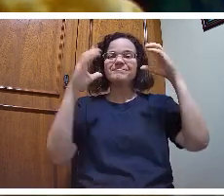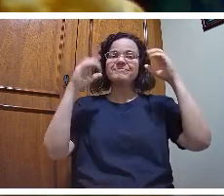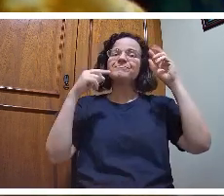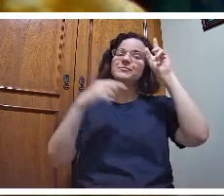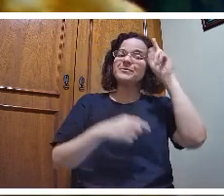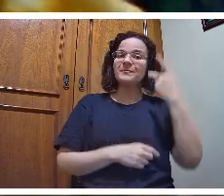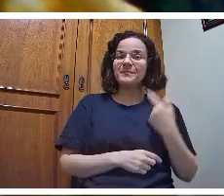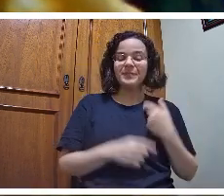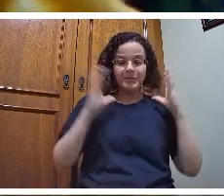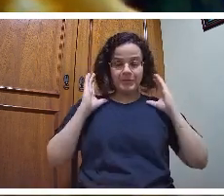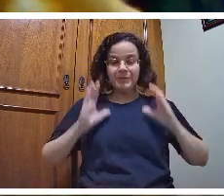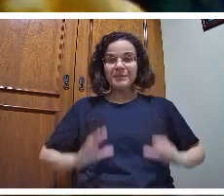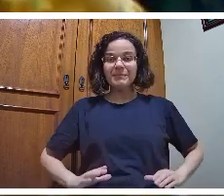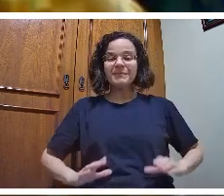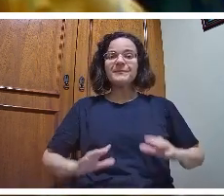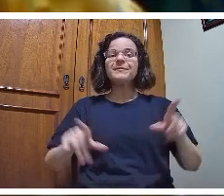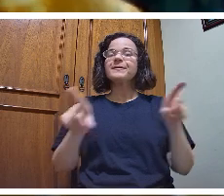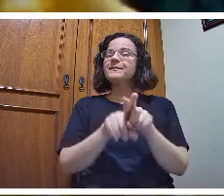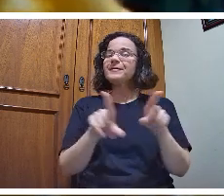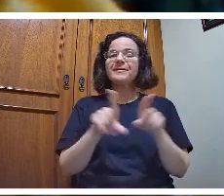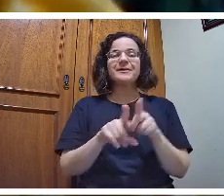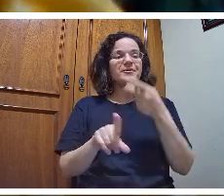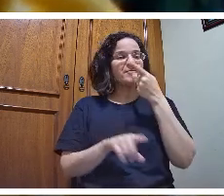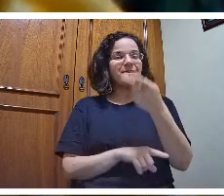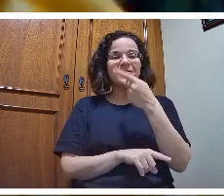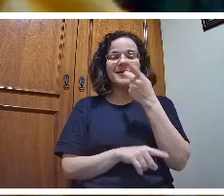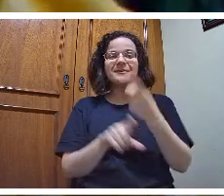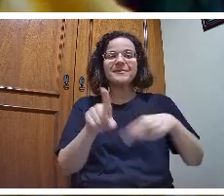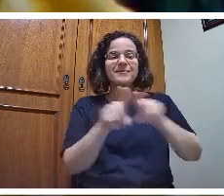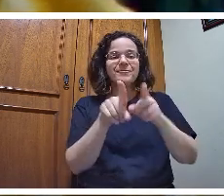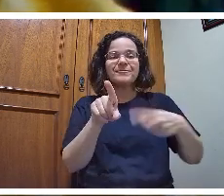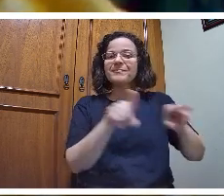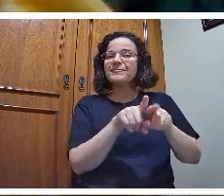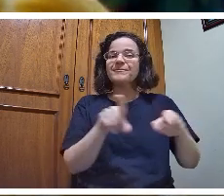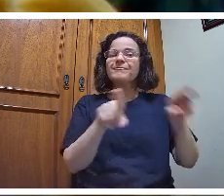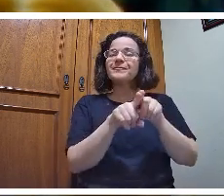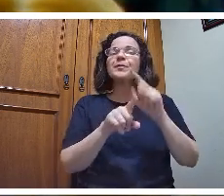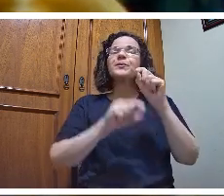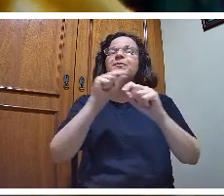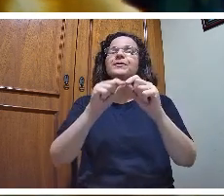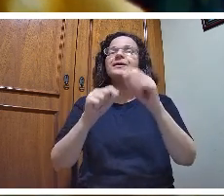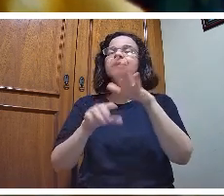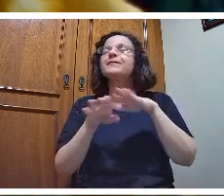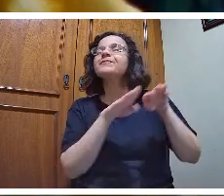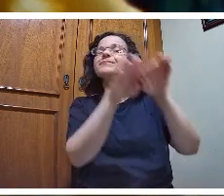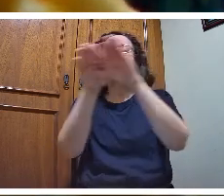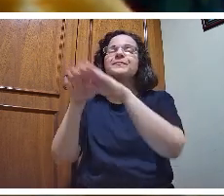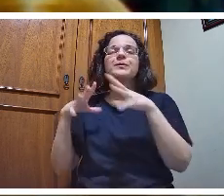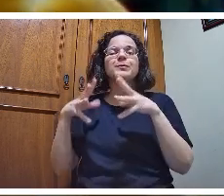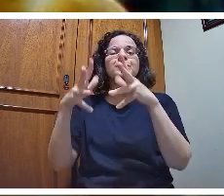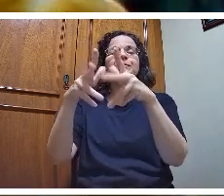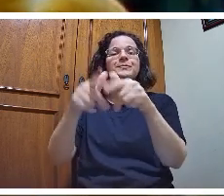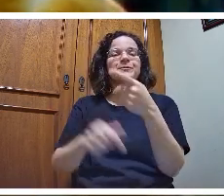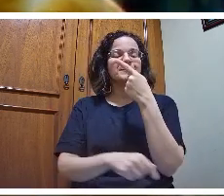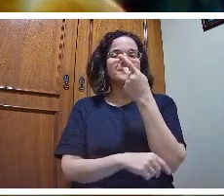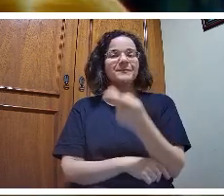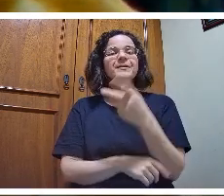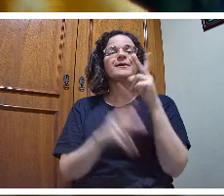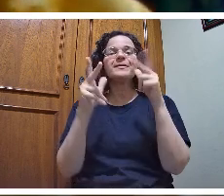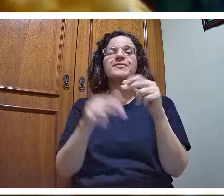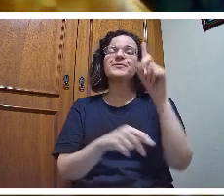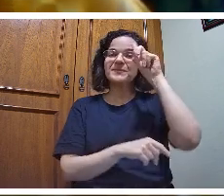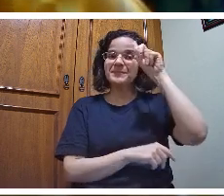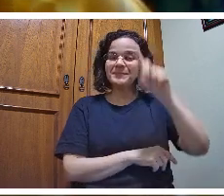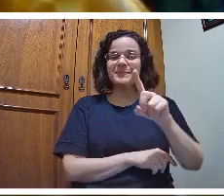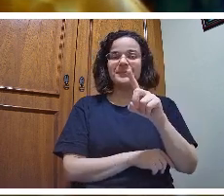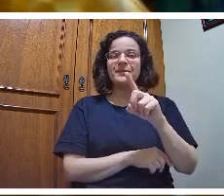questões no senso comum. Por exemplo, a questão do dia, quanto tempo, quanto a questão do dia, 24 horas.